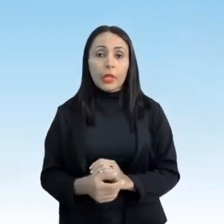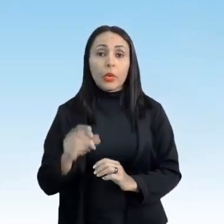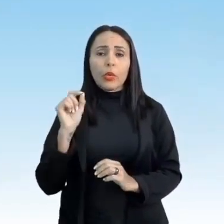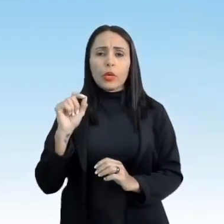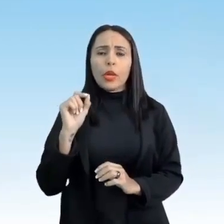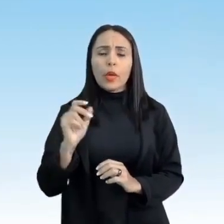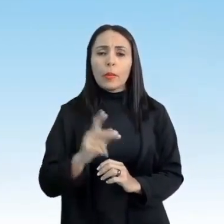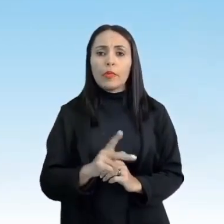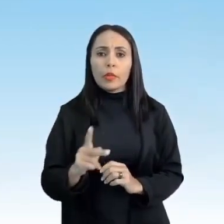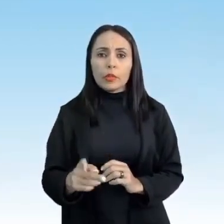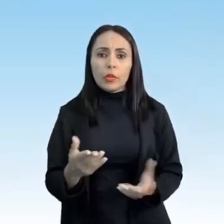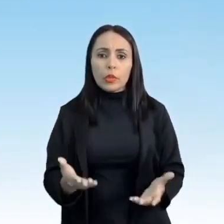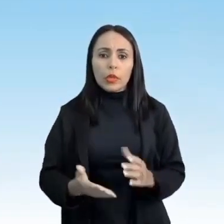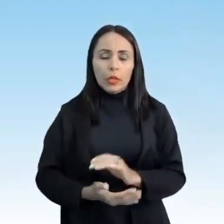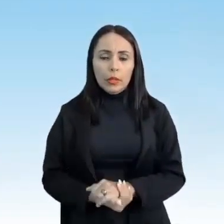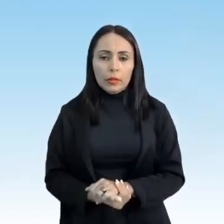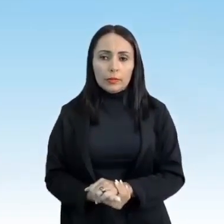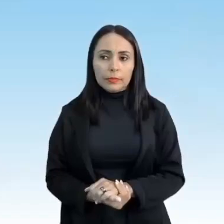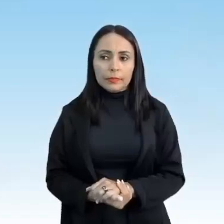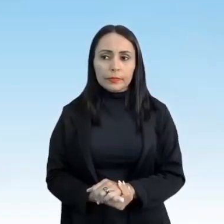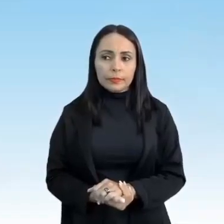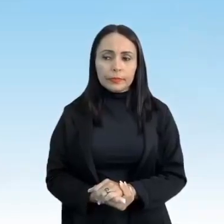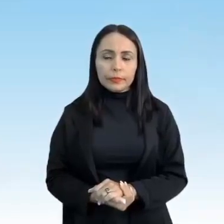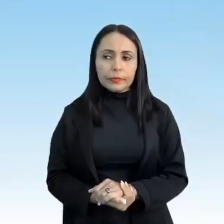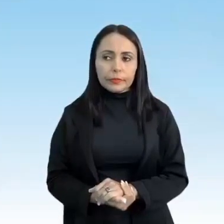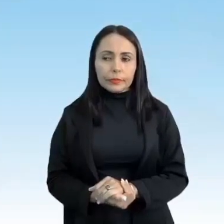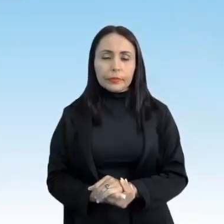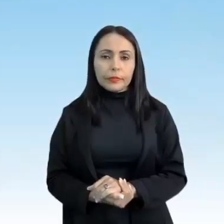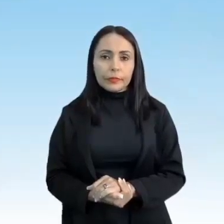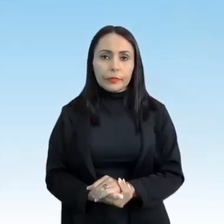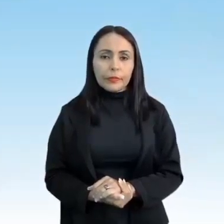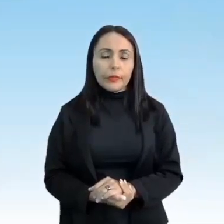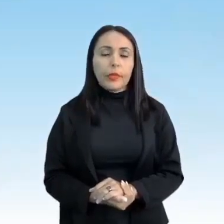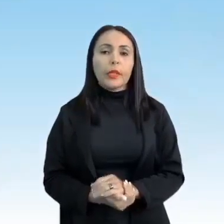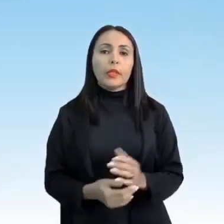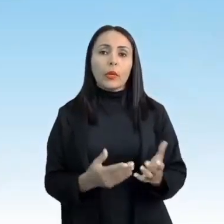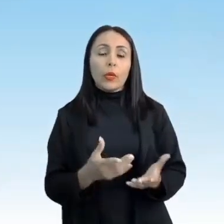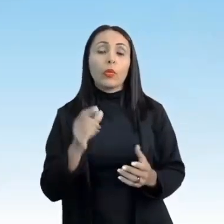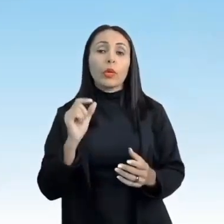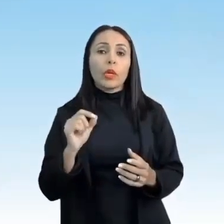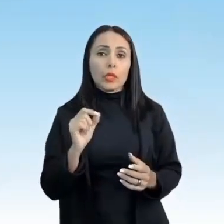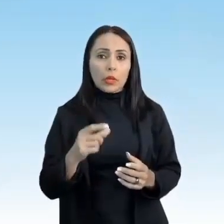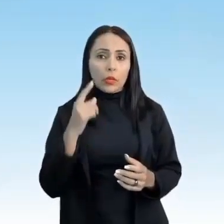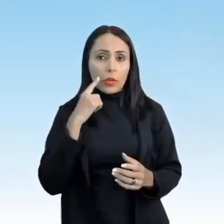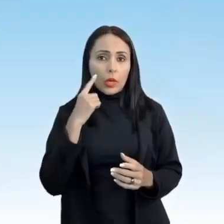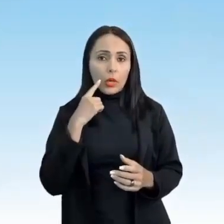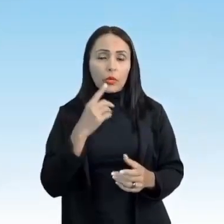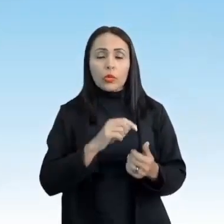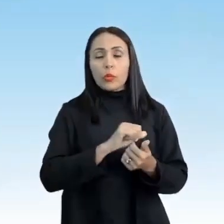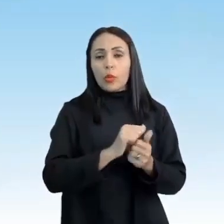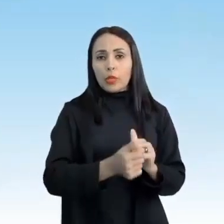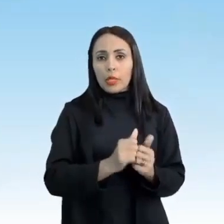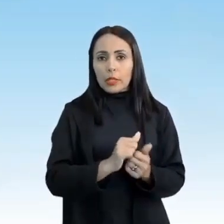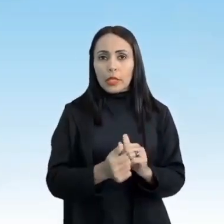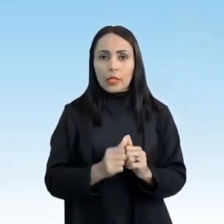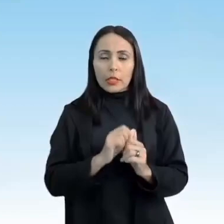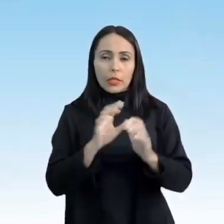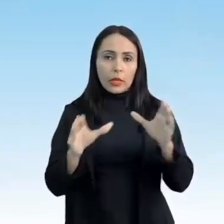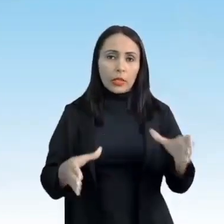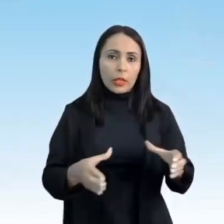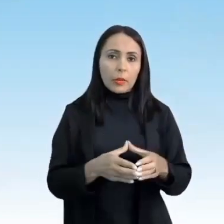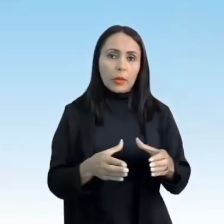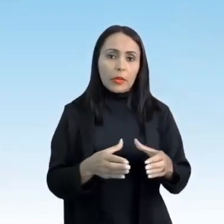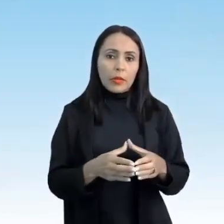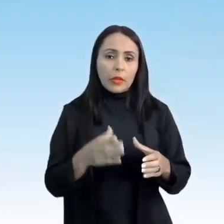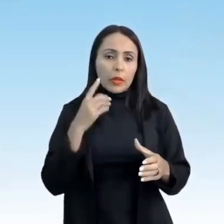é, professora, esportes de invasão? Esporte de invasão, pessoal, são aquelas modalidades em que as equipes tentam